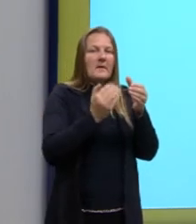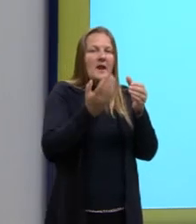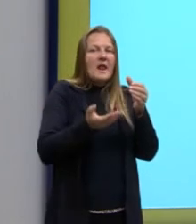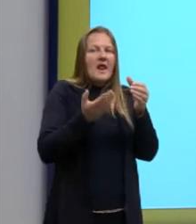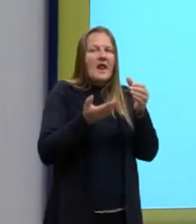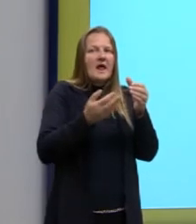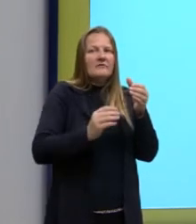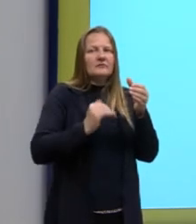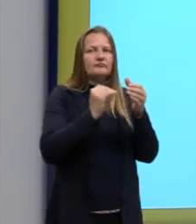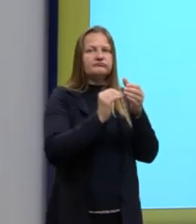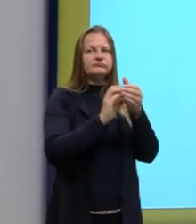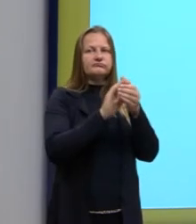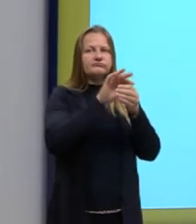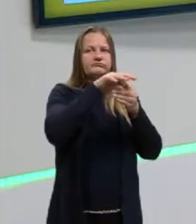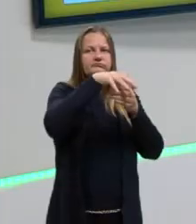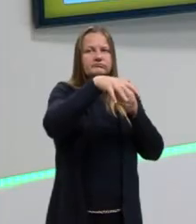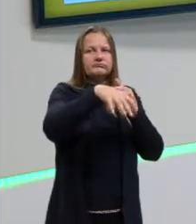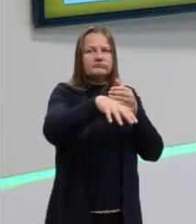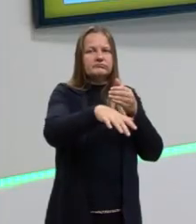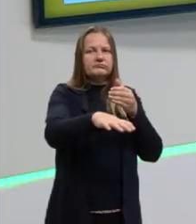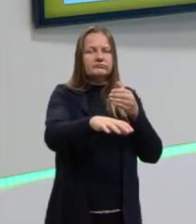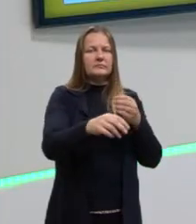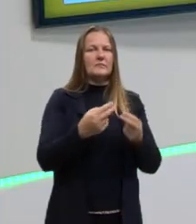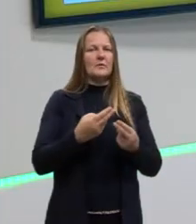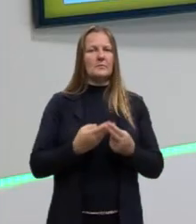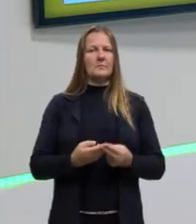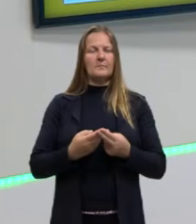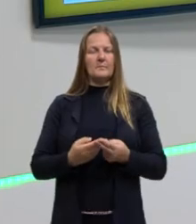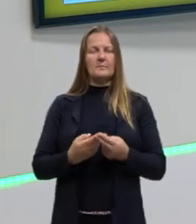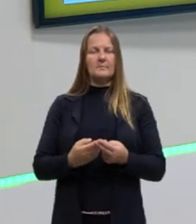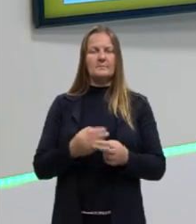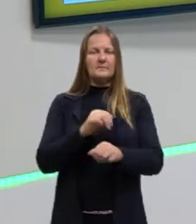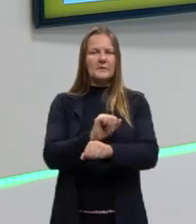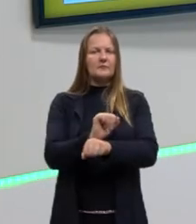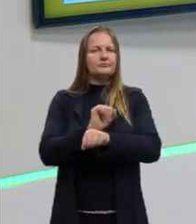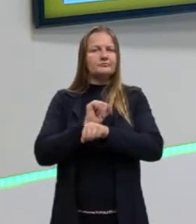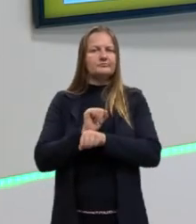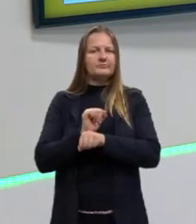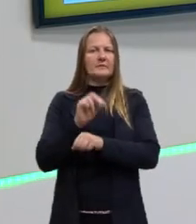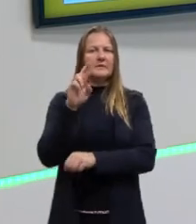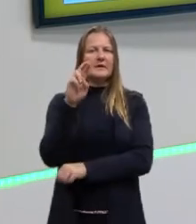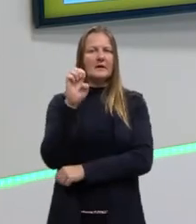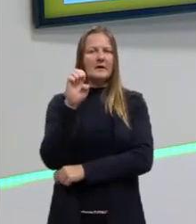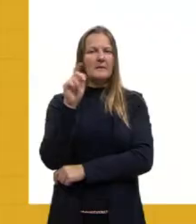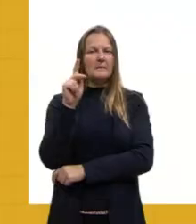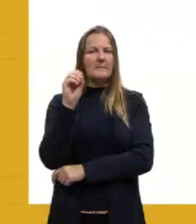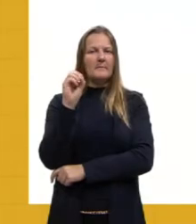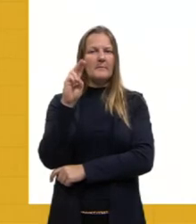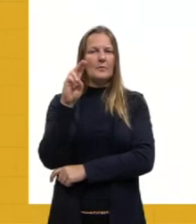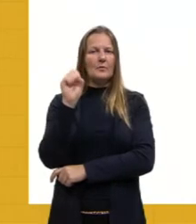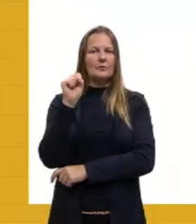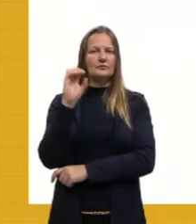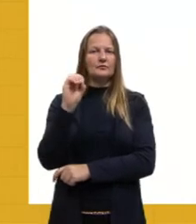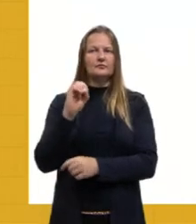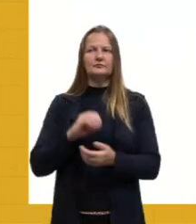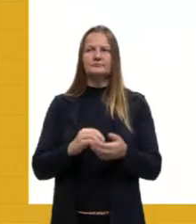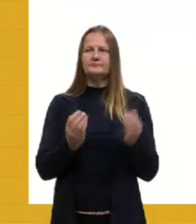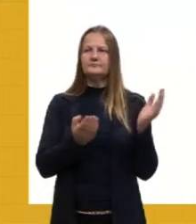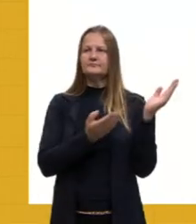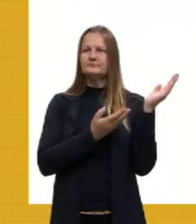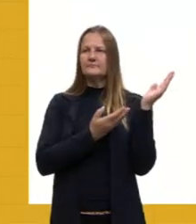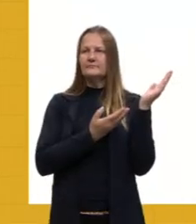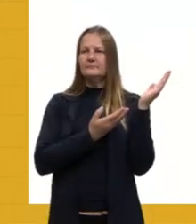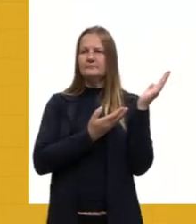esperar, precisa de paciência para deixar a gravidade agir. Então, qual é a parte que fica em